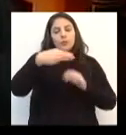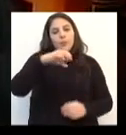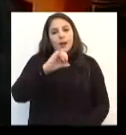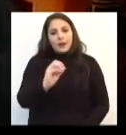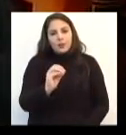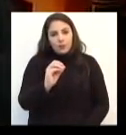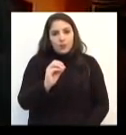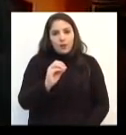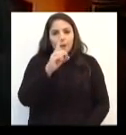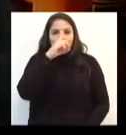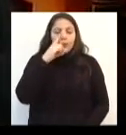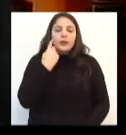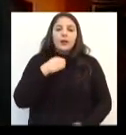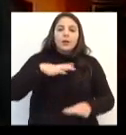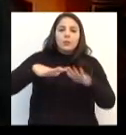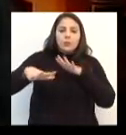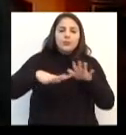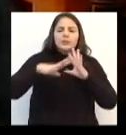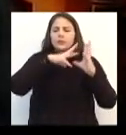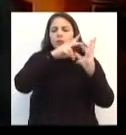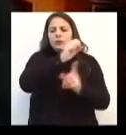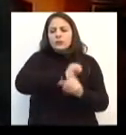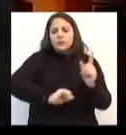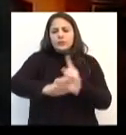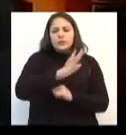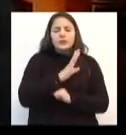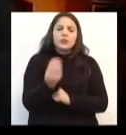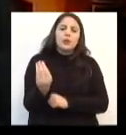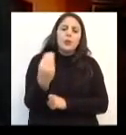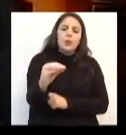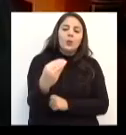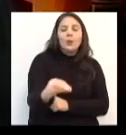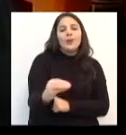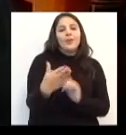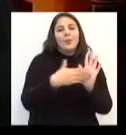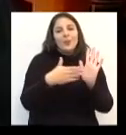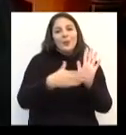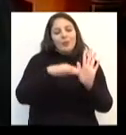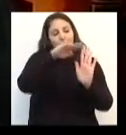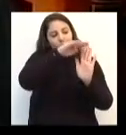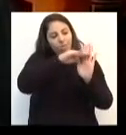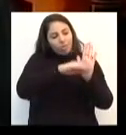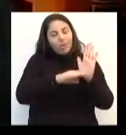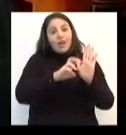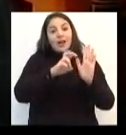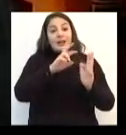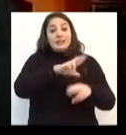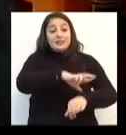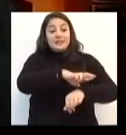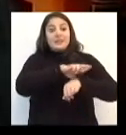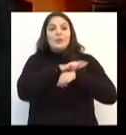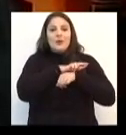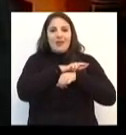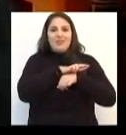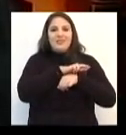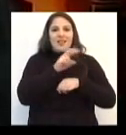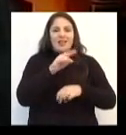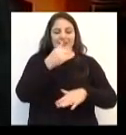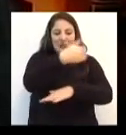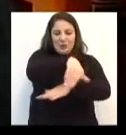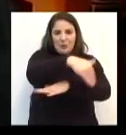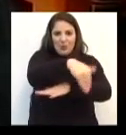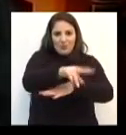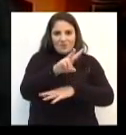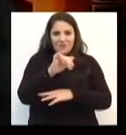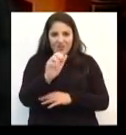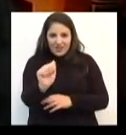mobilizar toda a sociedade, colocando em pauta o tema segurança viária. O Movimento